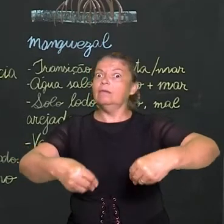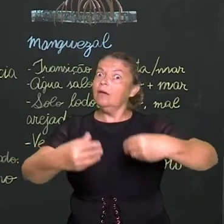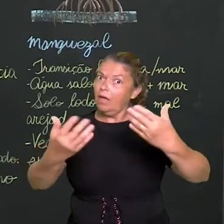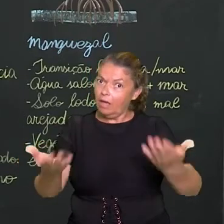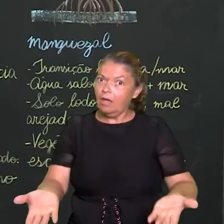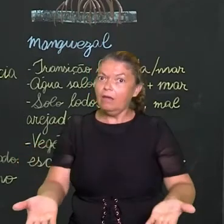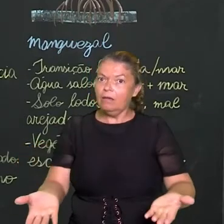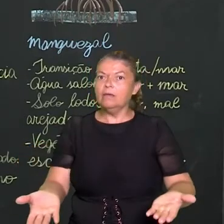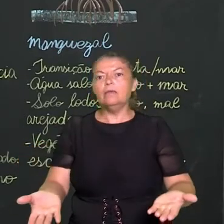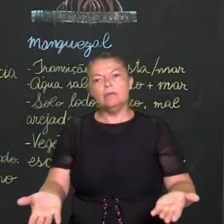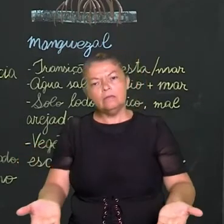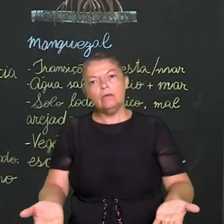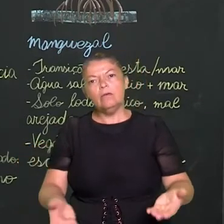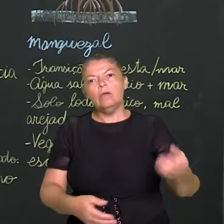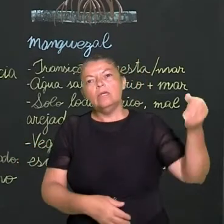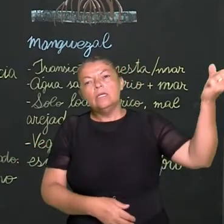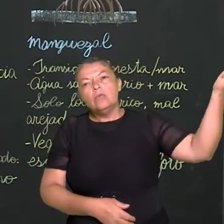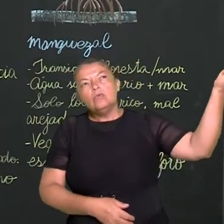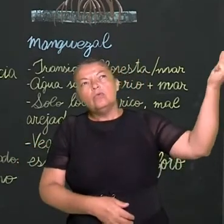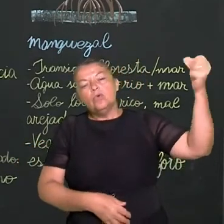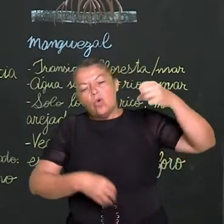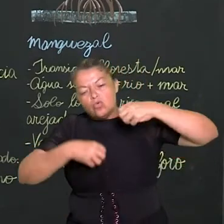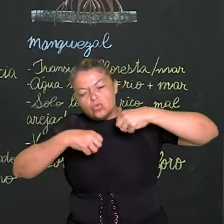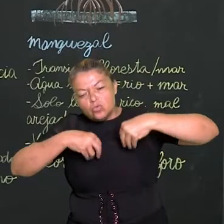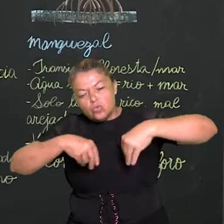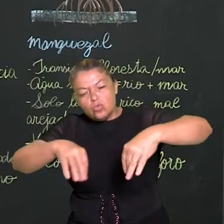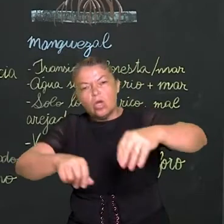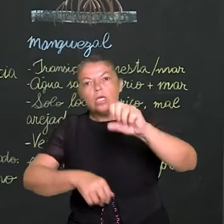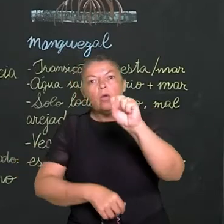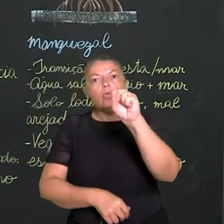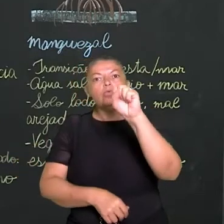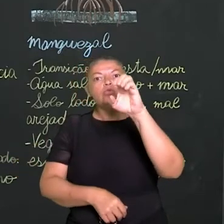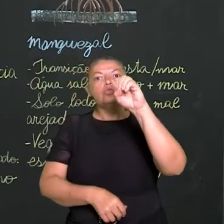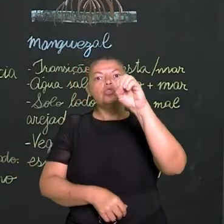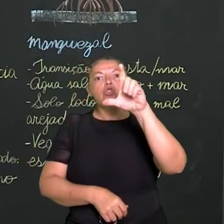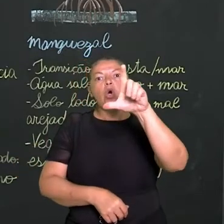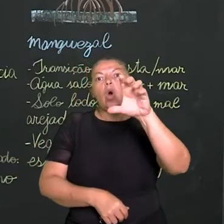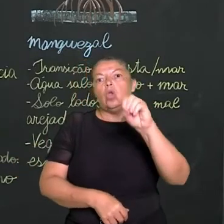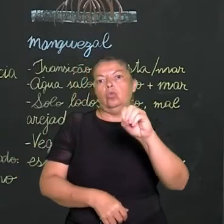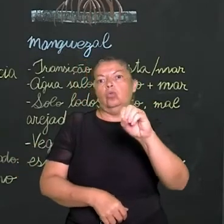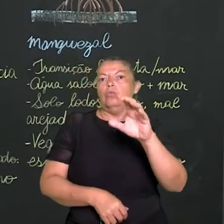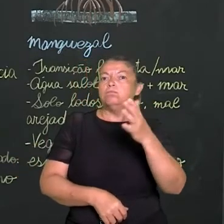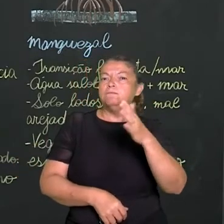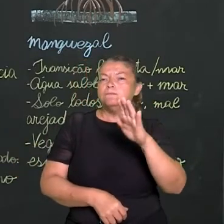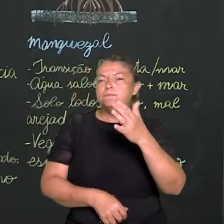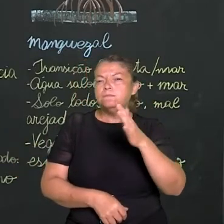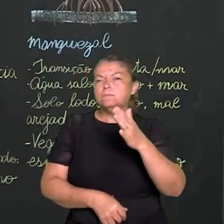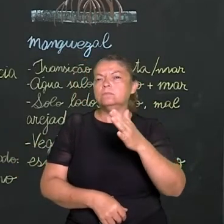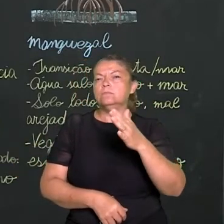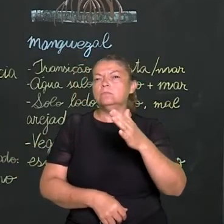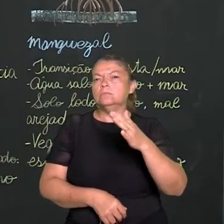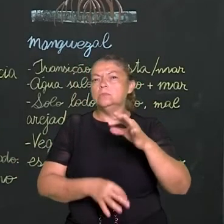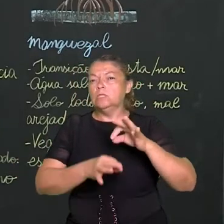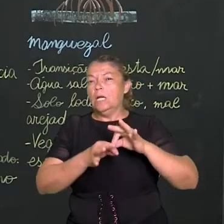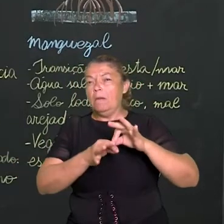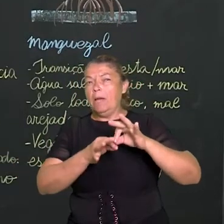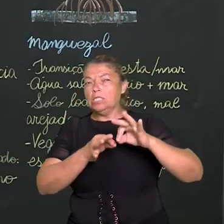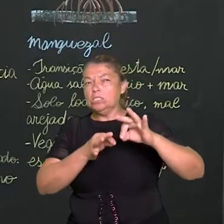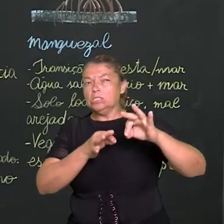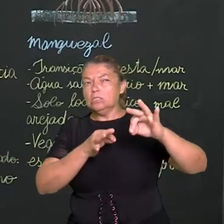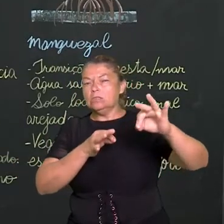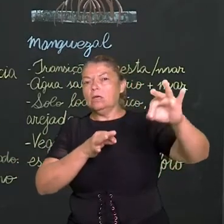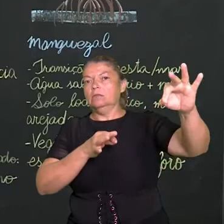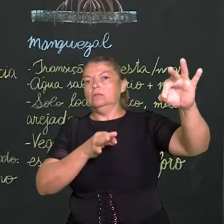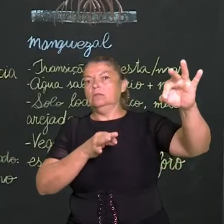aquele ambiente ali da costa, com esse solo arenoso, onde eu começo com uma vegetação mais baixa e eu avanço. Quanto mais